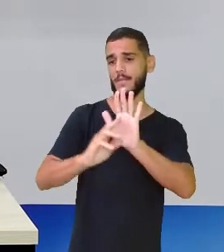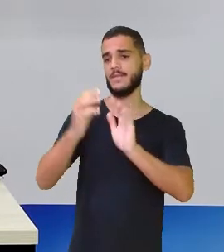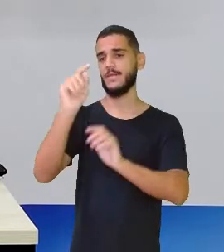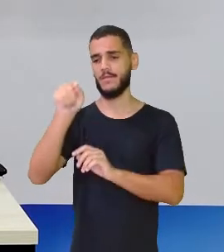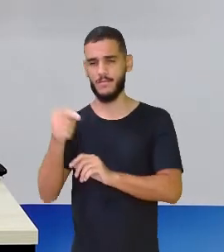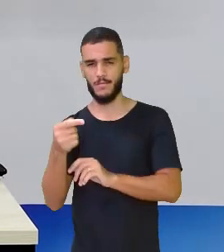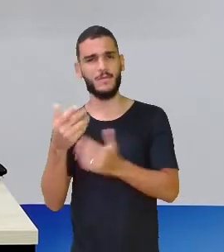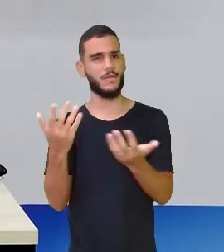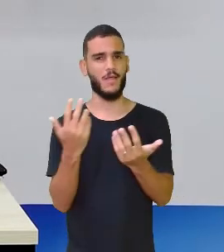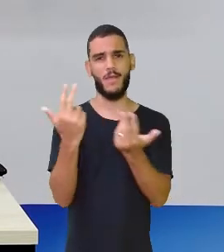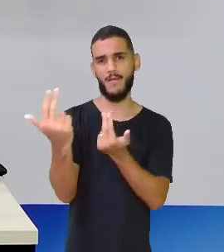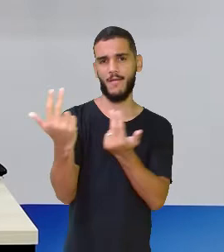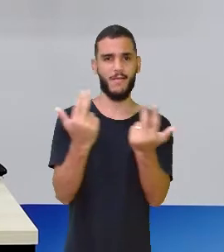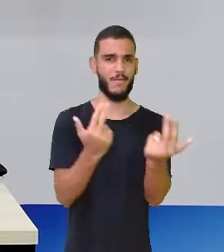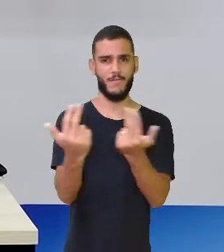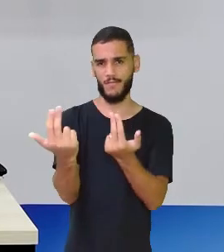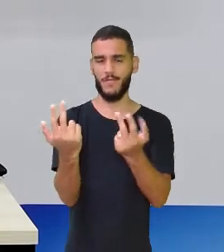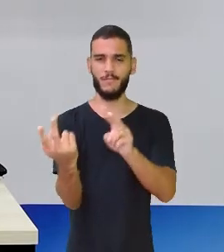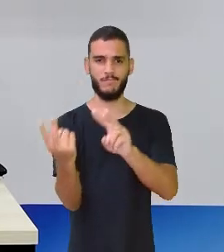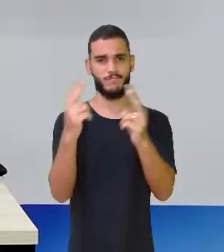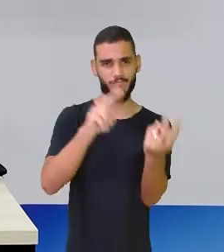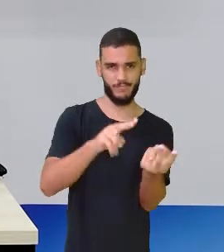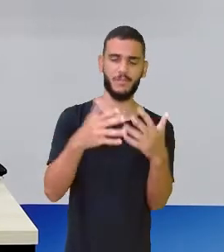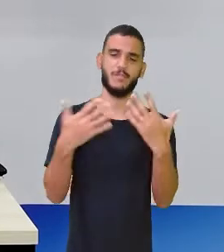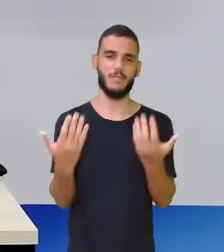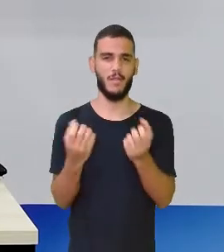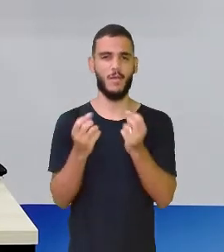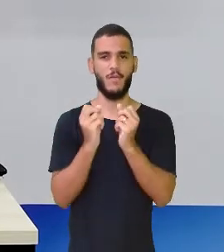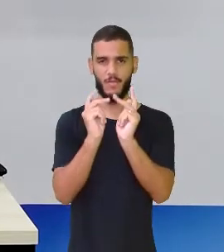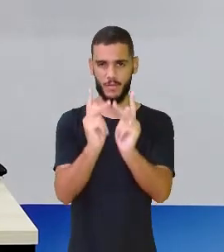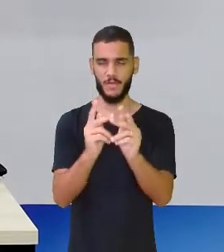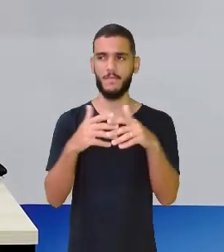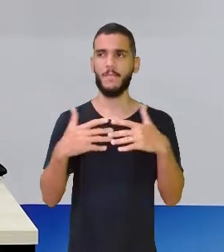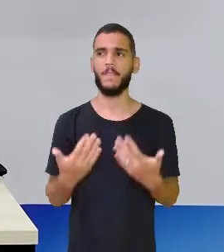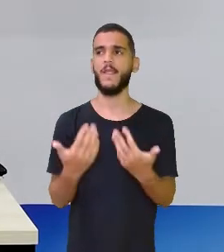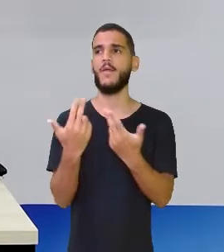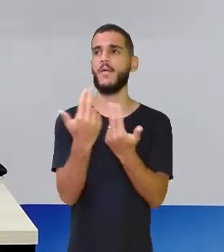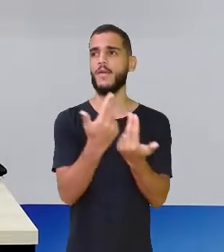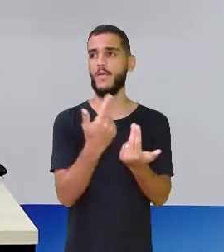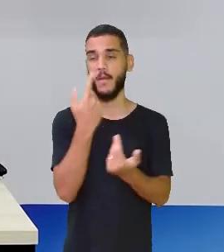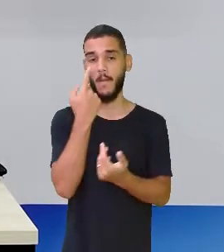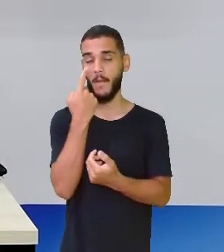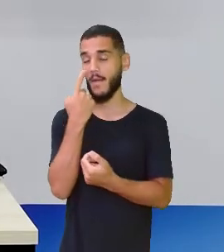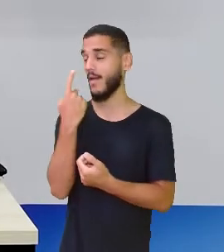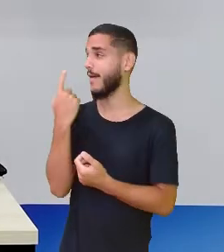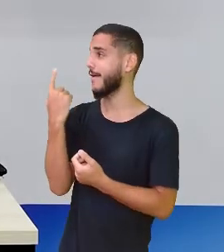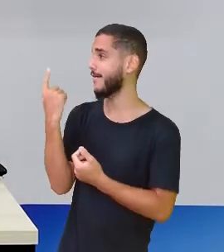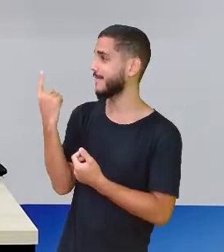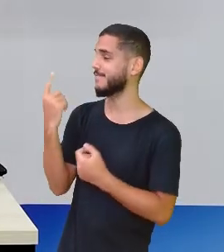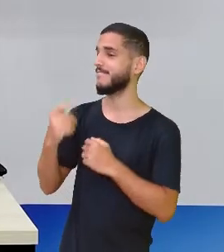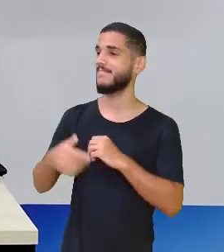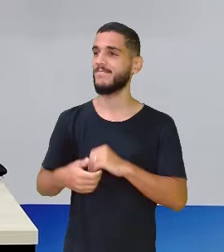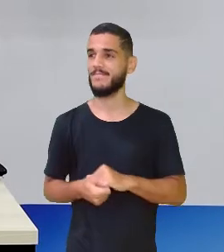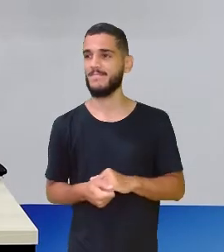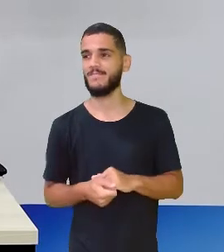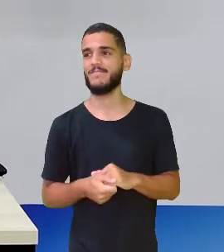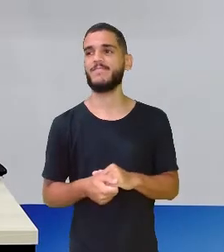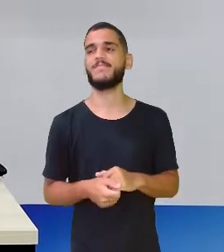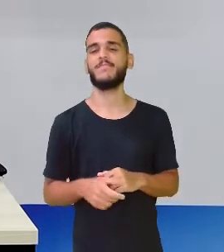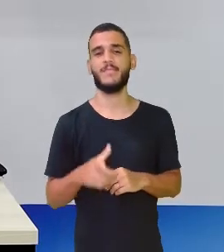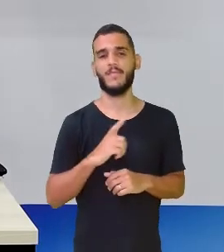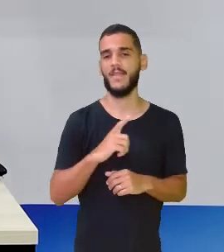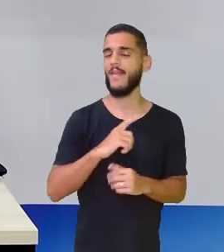representada em números decimais também. Como eu tenho aqui uma grande representação, nosso material